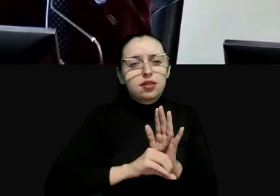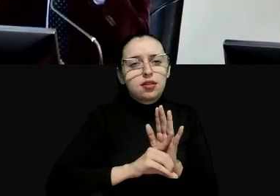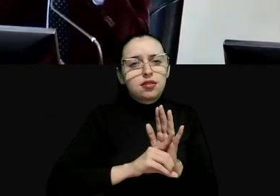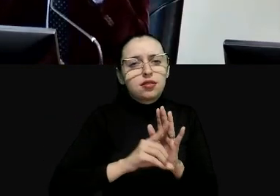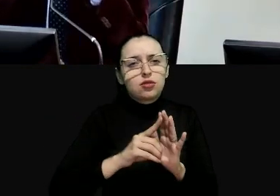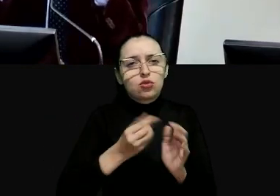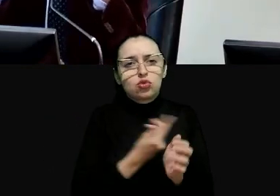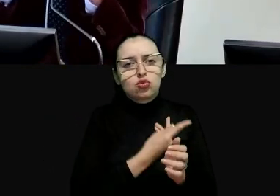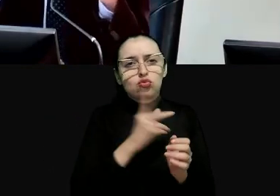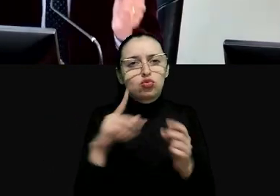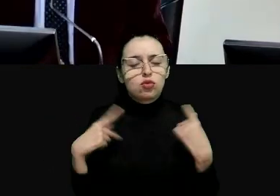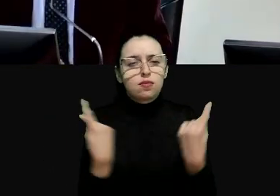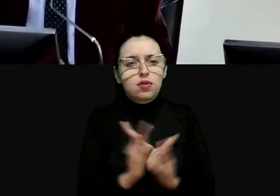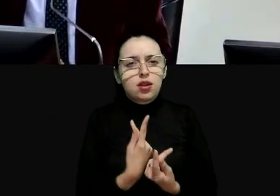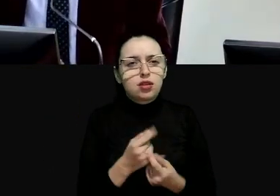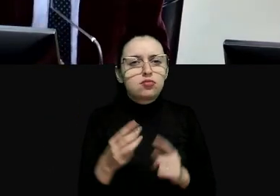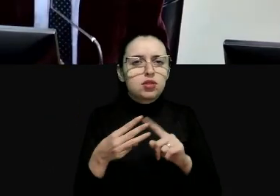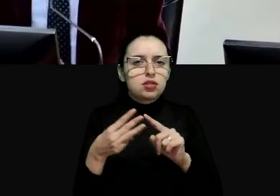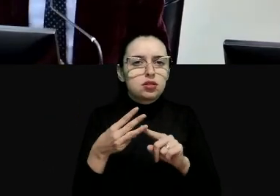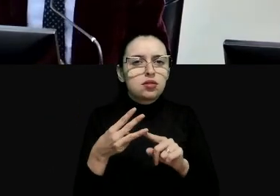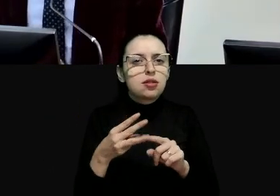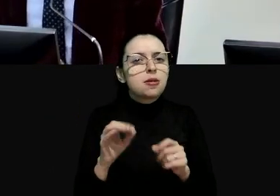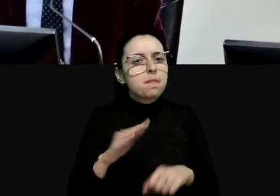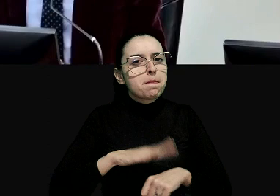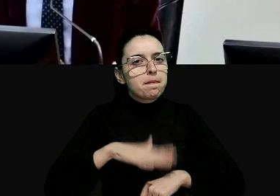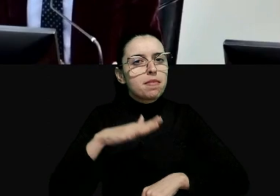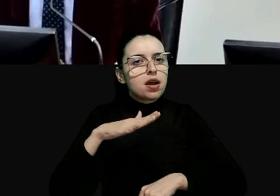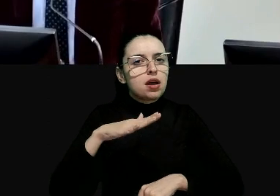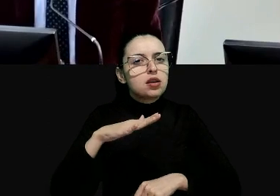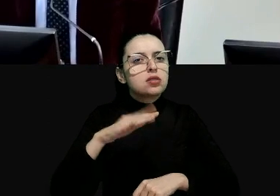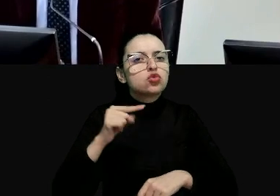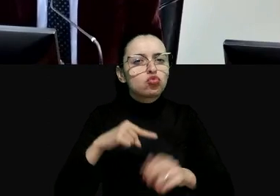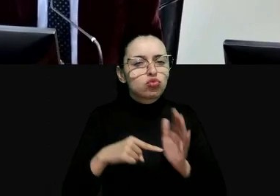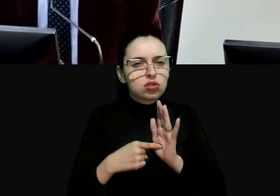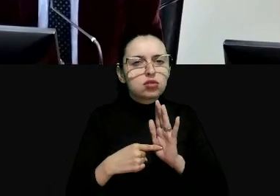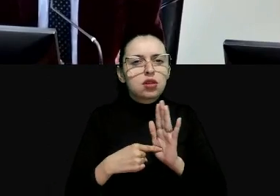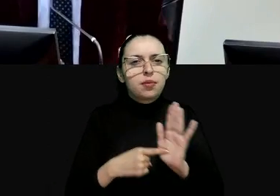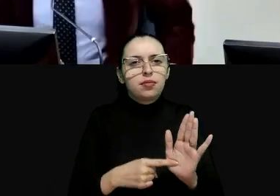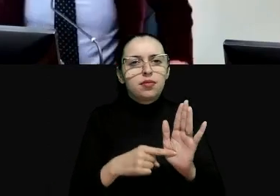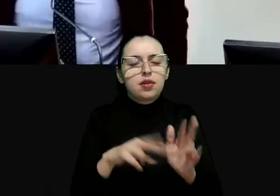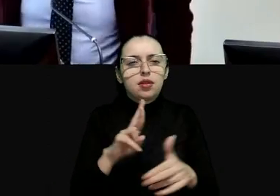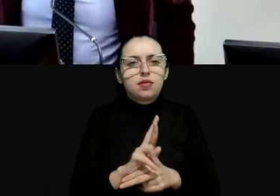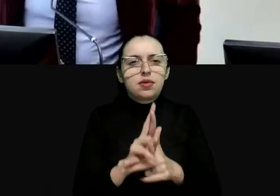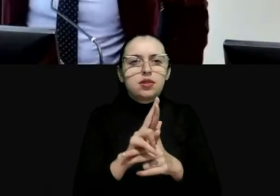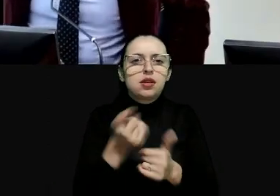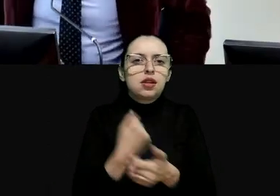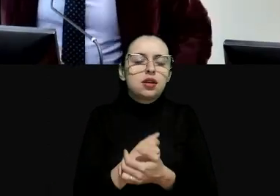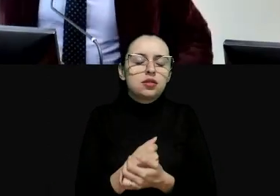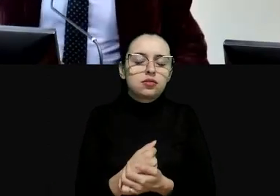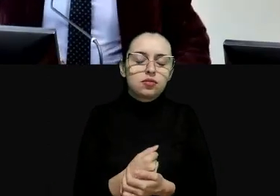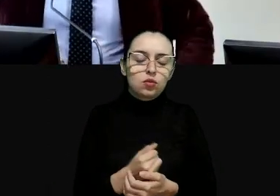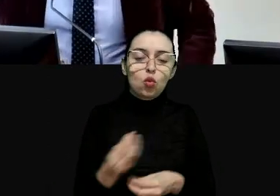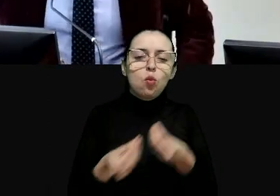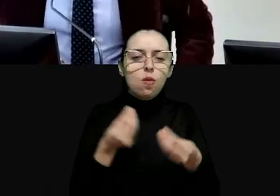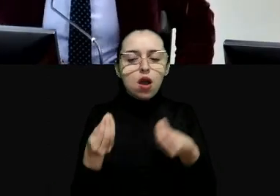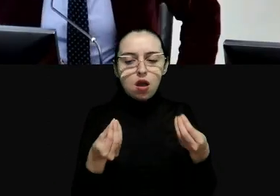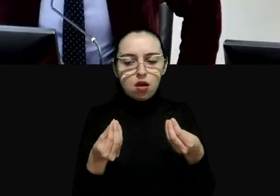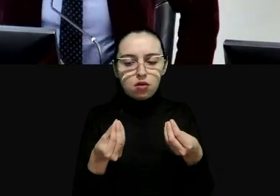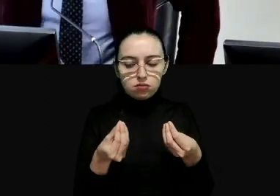as três cortes que mais desenvolve esse tipo princípio quais é